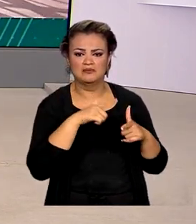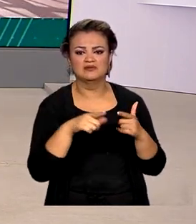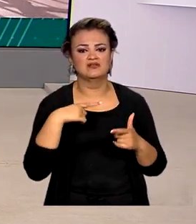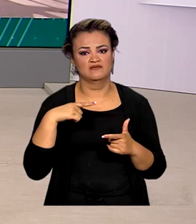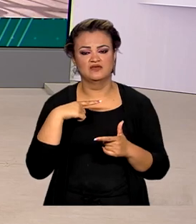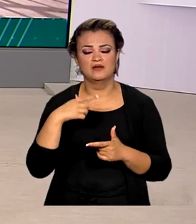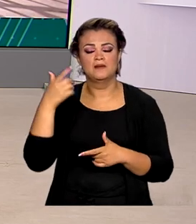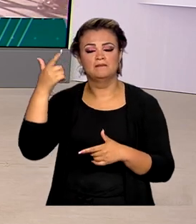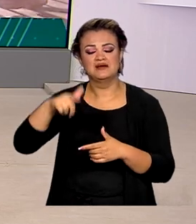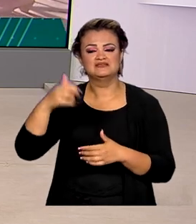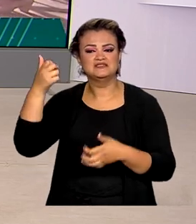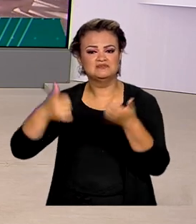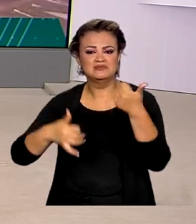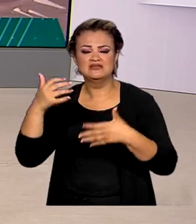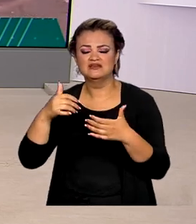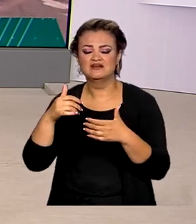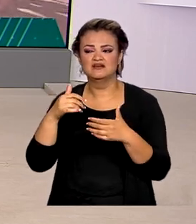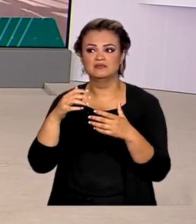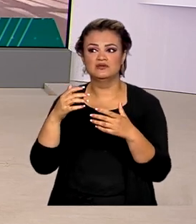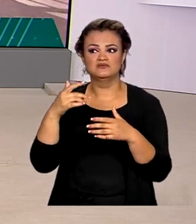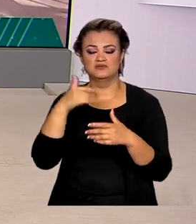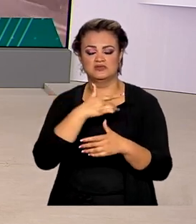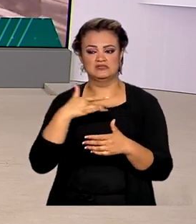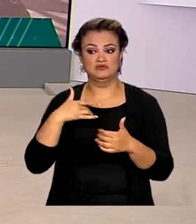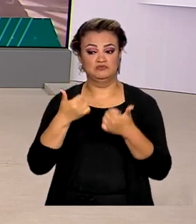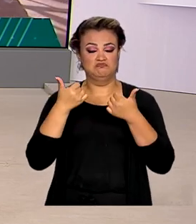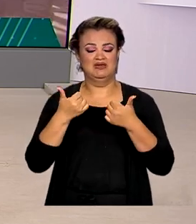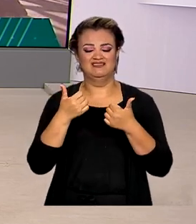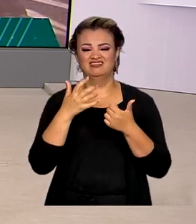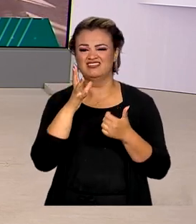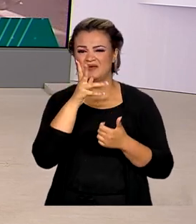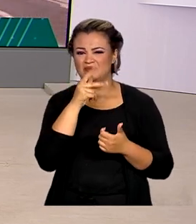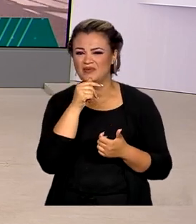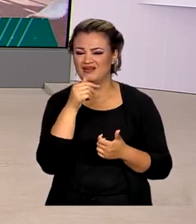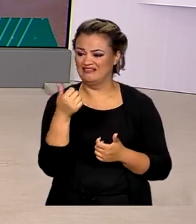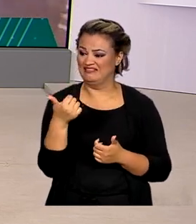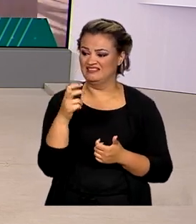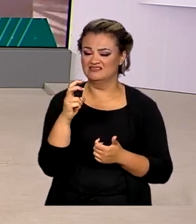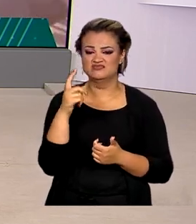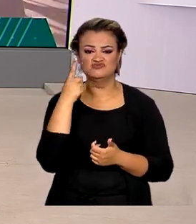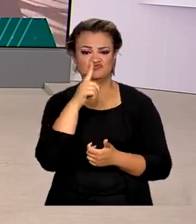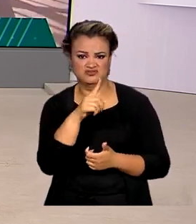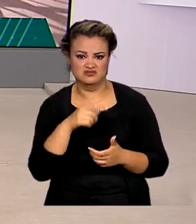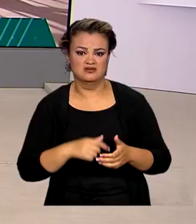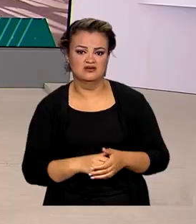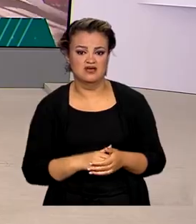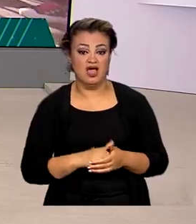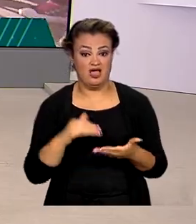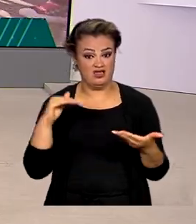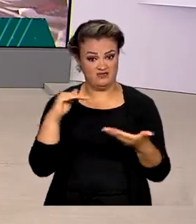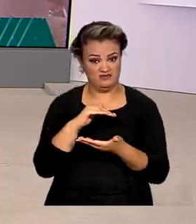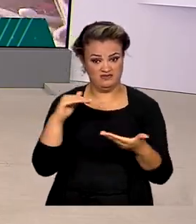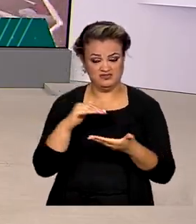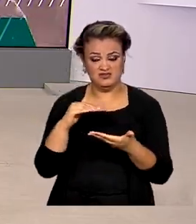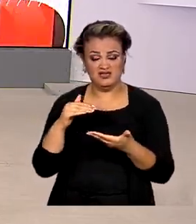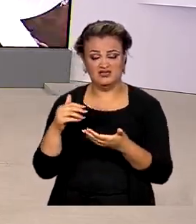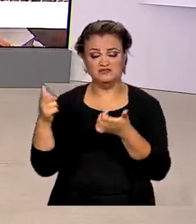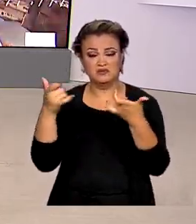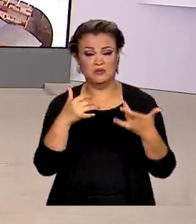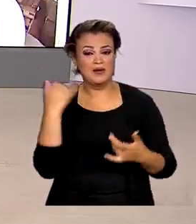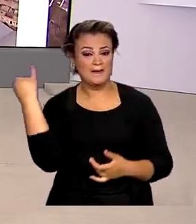ainda relatos de demora na recuperação da visão com prazo de até 15 dias. Segundo a Anvisa, é